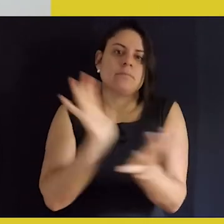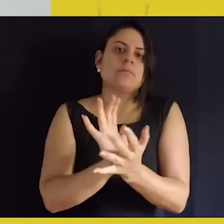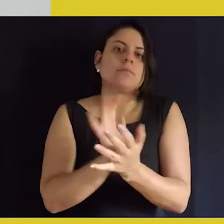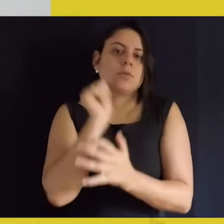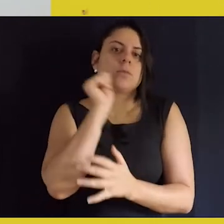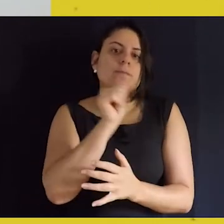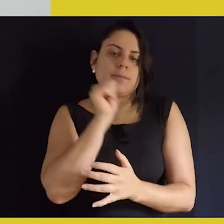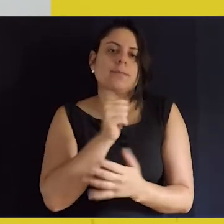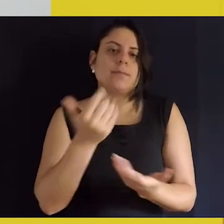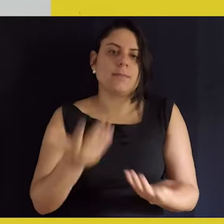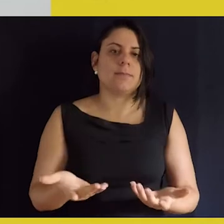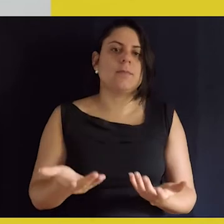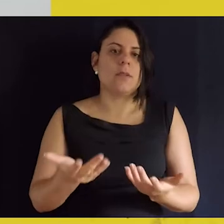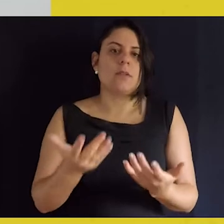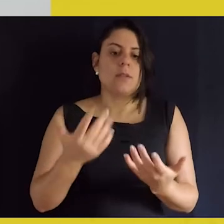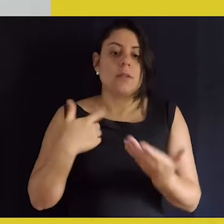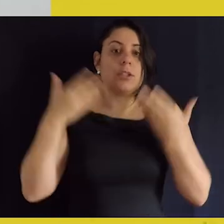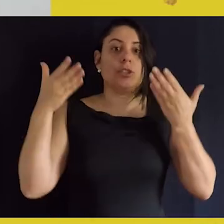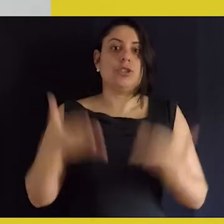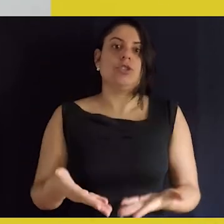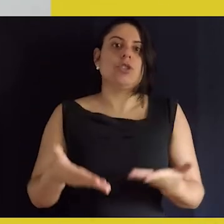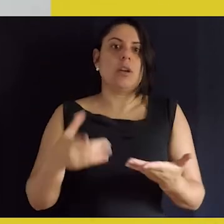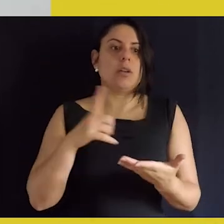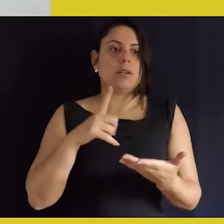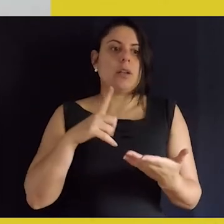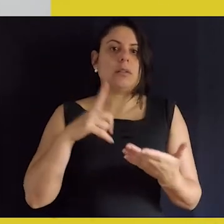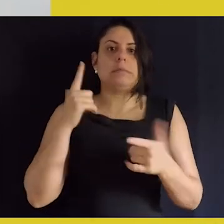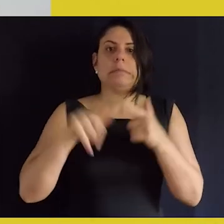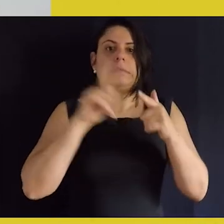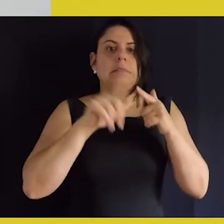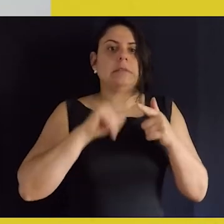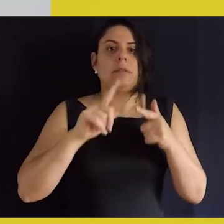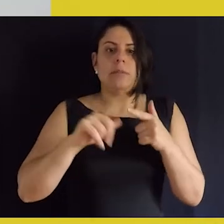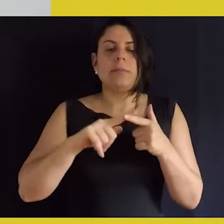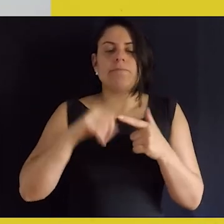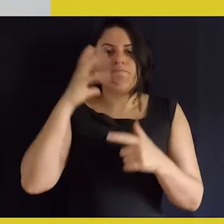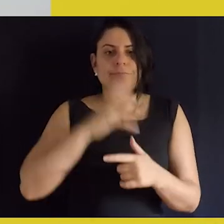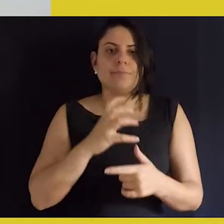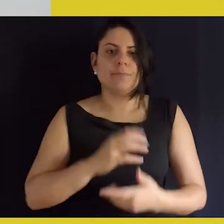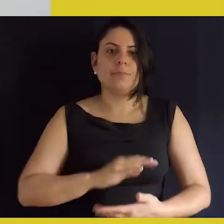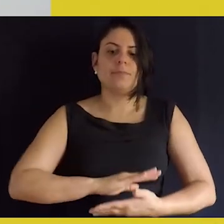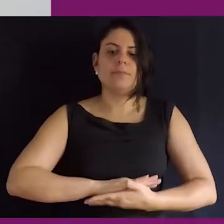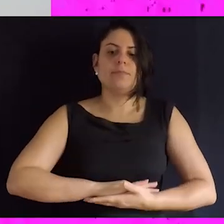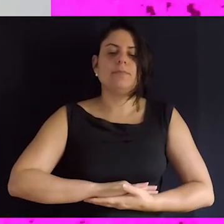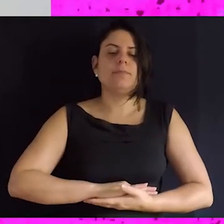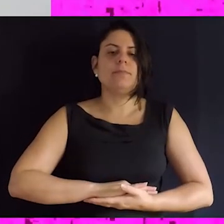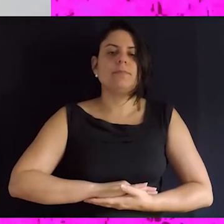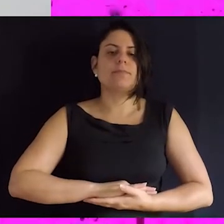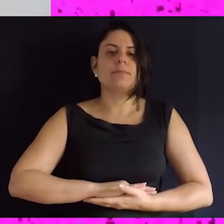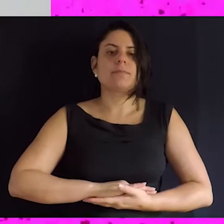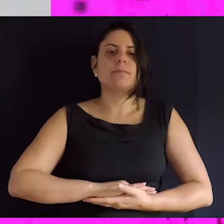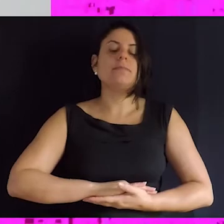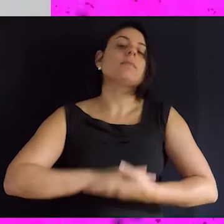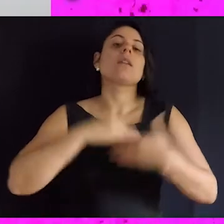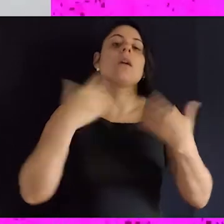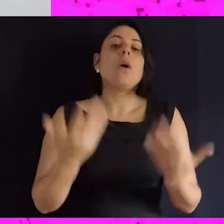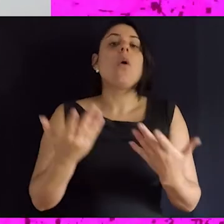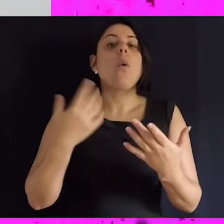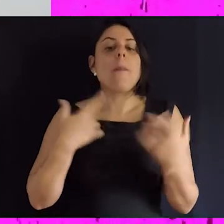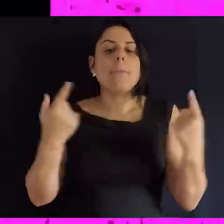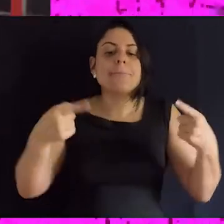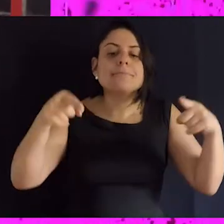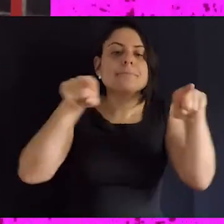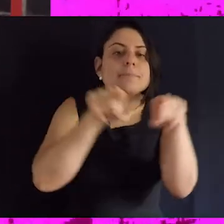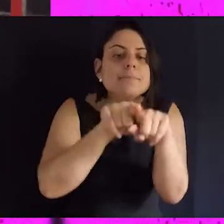pessoa em situação de violência, de uma mulher em situação de violência que chega para a gente com determinada